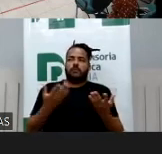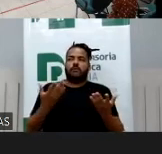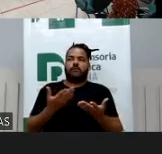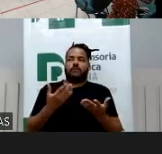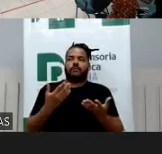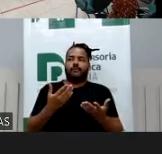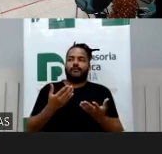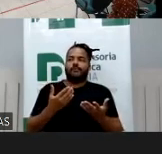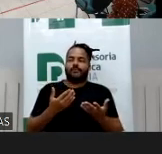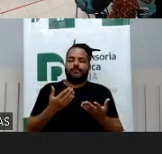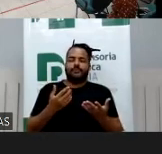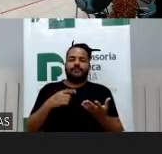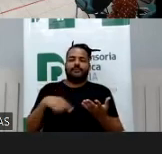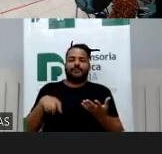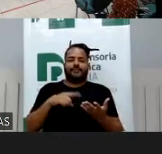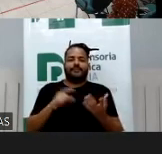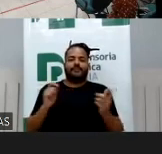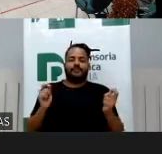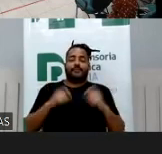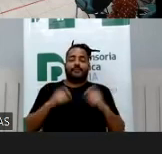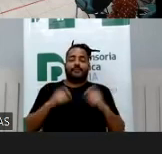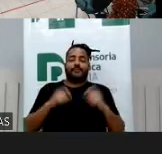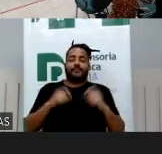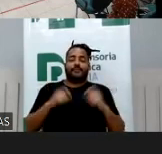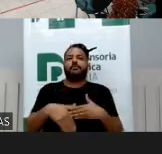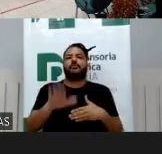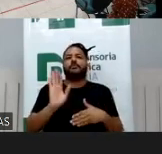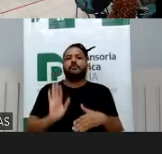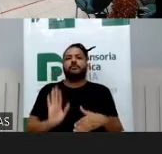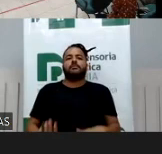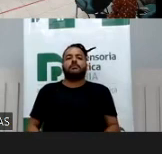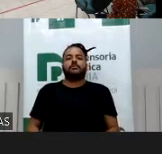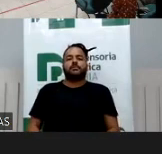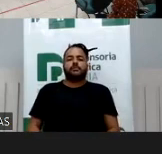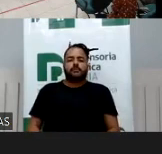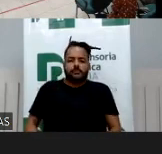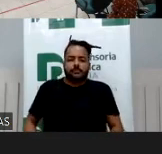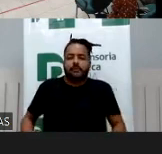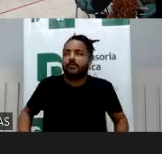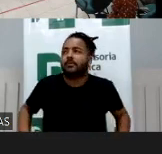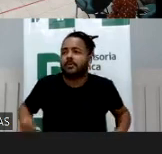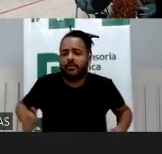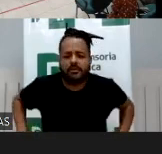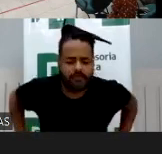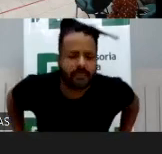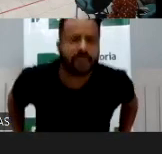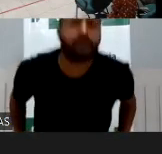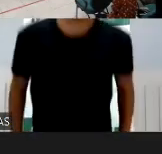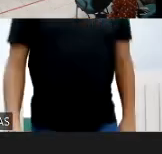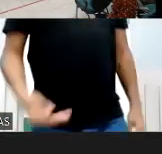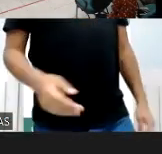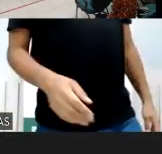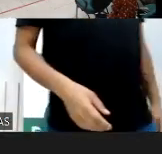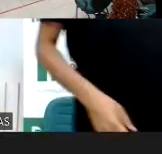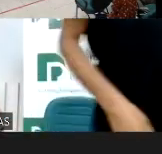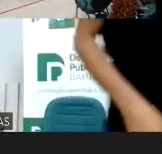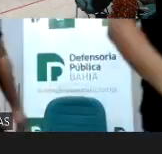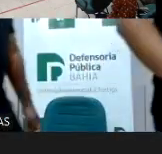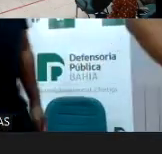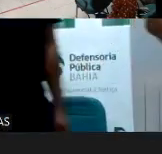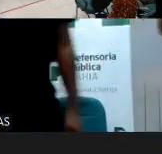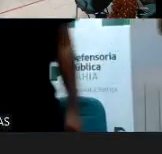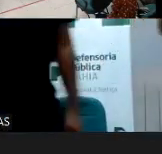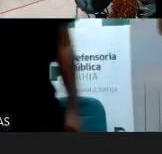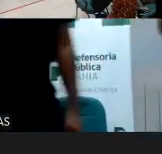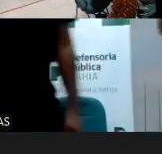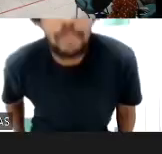possível, tá? Vamos lá. Nada, amigo. Então, pessoal, já tomei demais o tempo de vocês, né? A